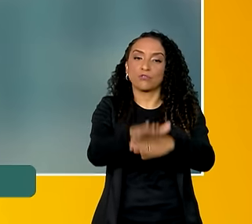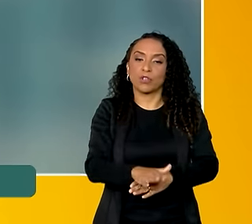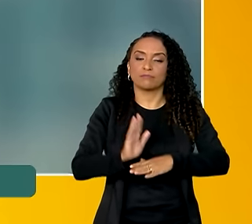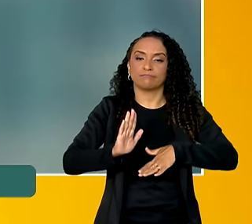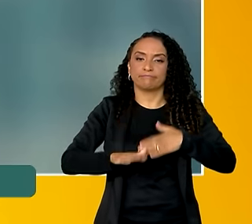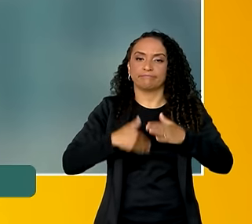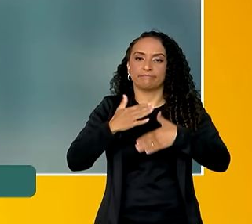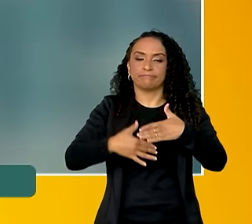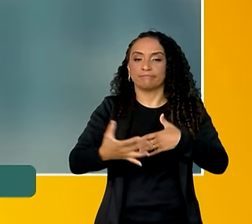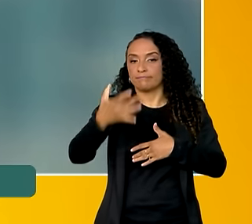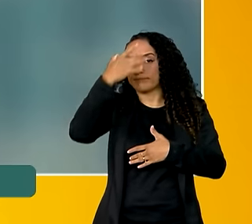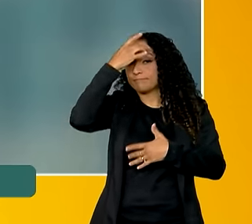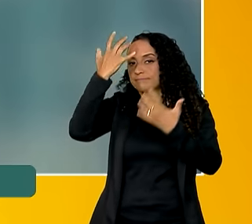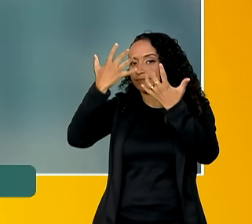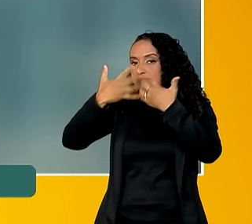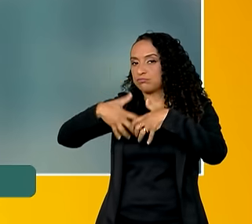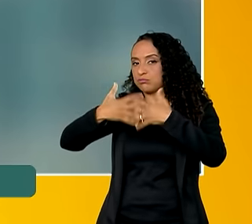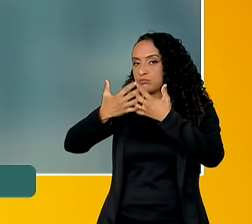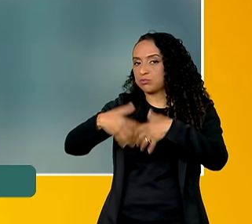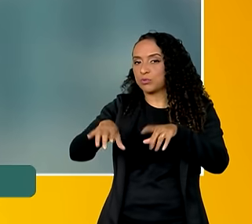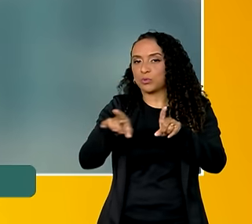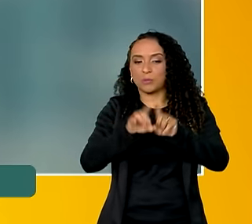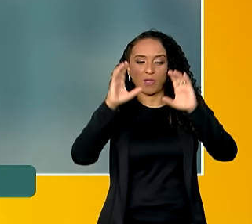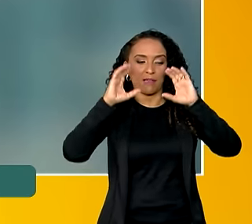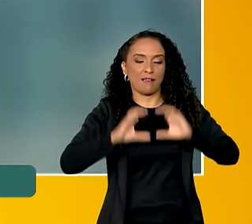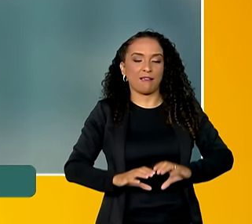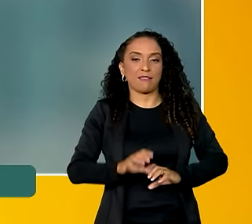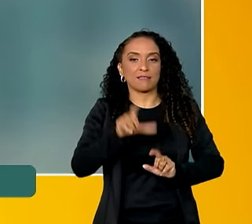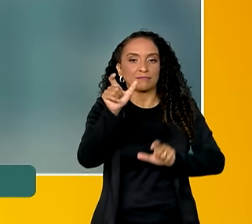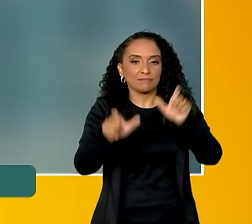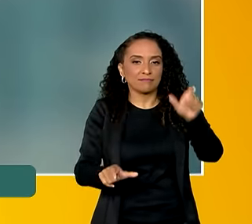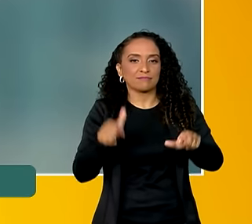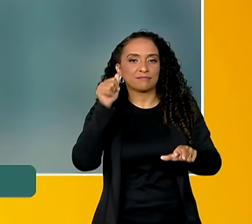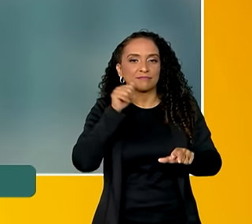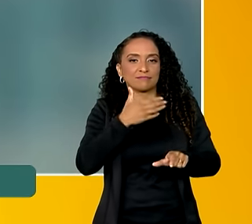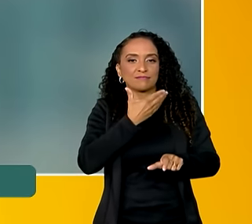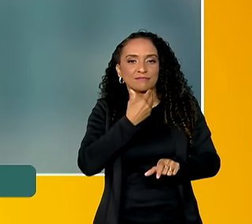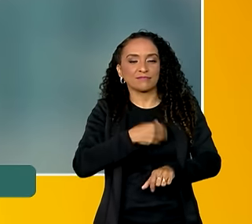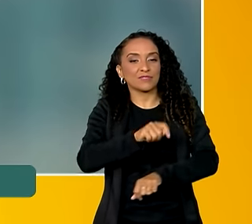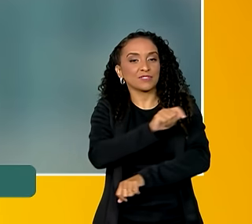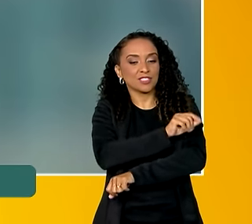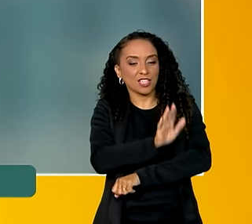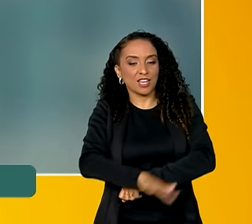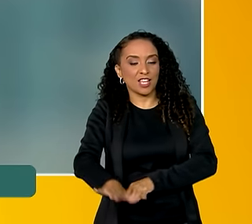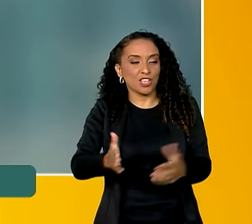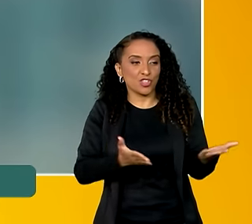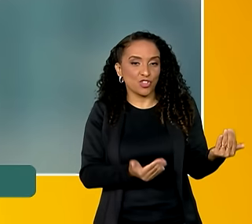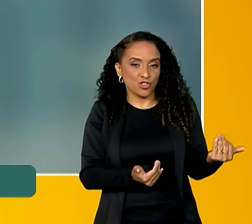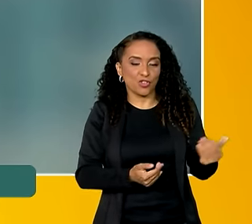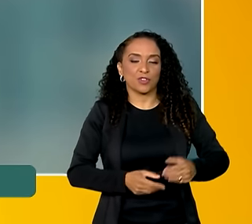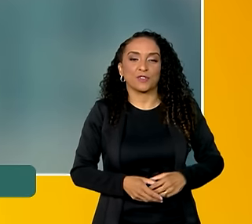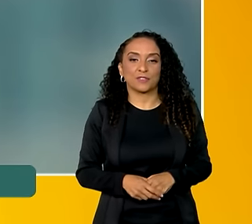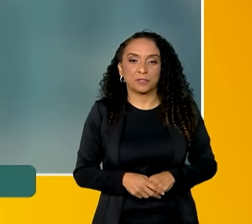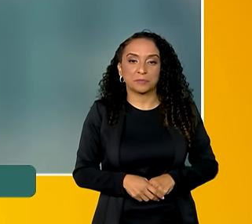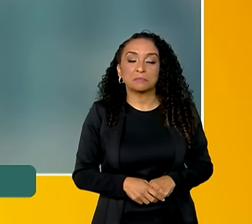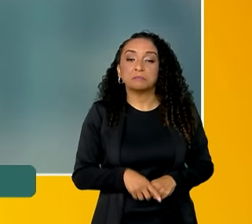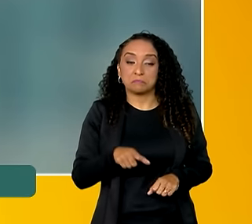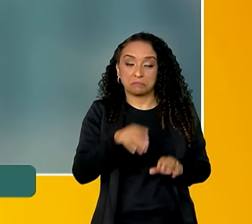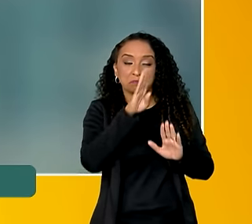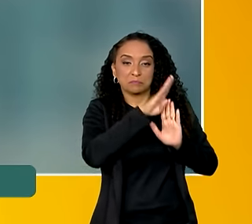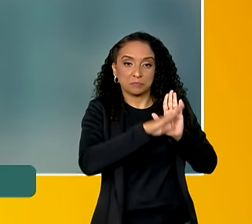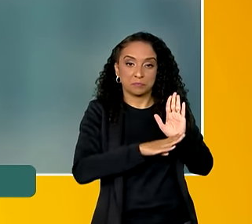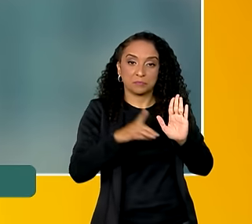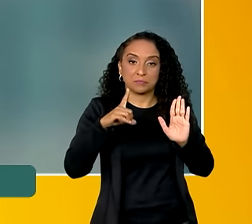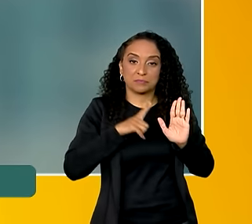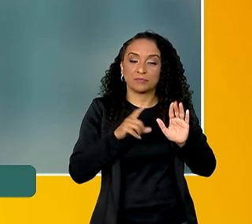desenvolvimento cognitivo e cidadão e cidadã de nossas crianças, adolescentes e jovens. Ele é um programa